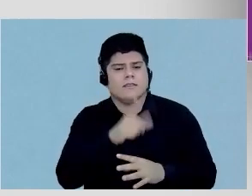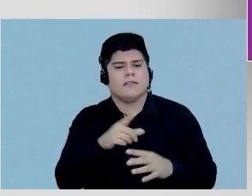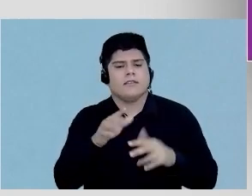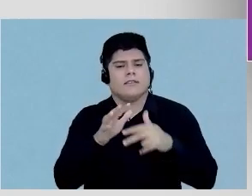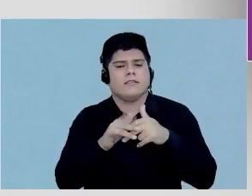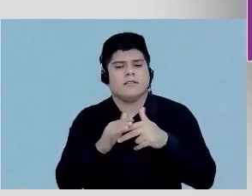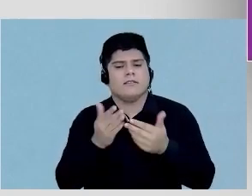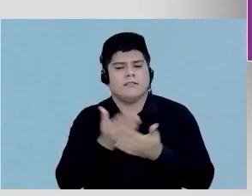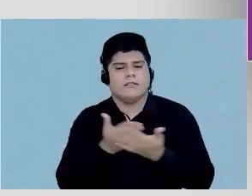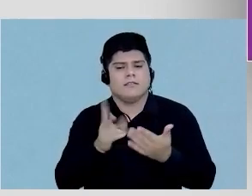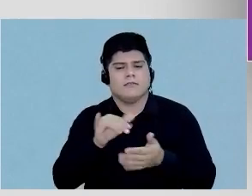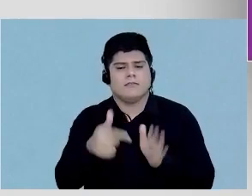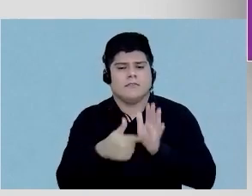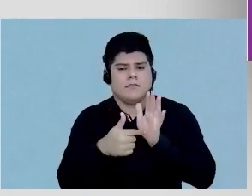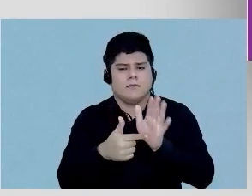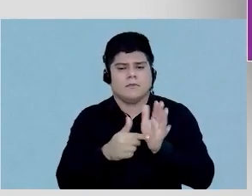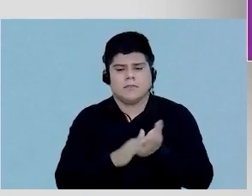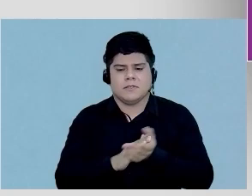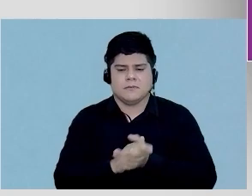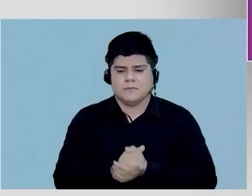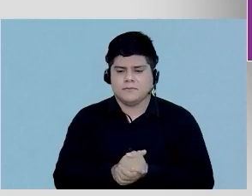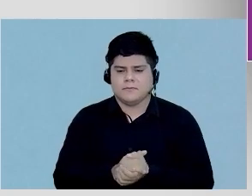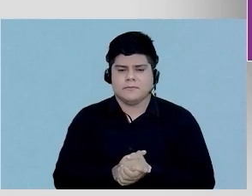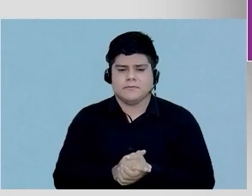os pacientes que a gente vai mostrar para vocês.